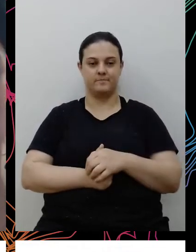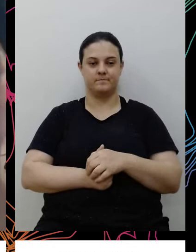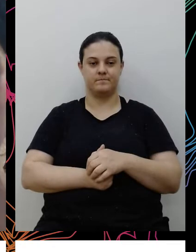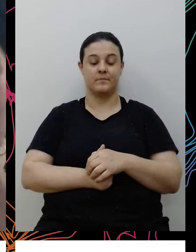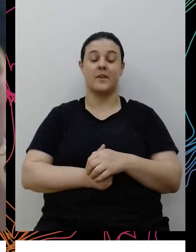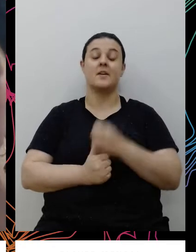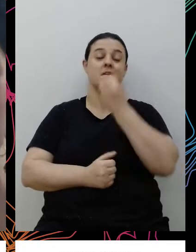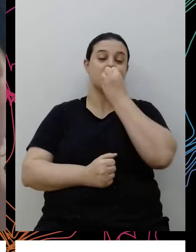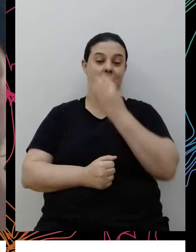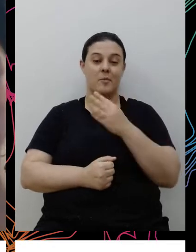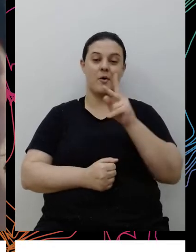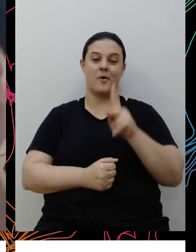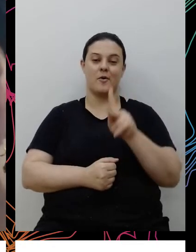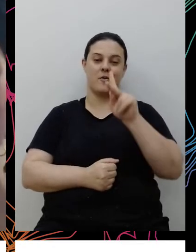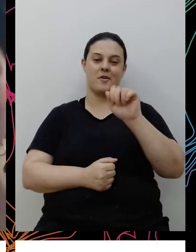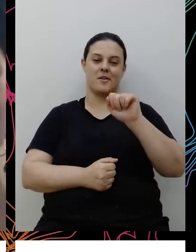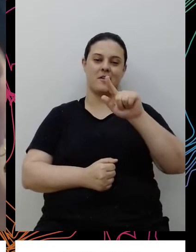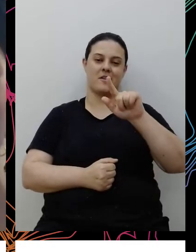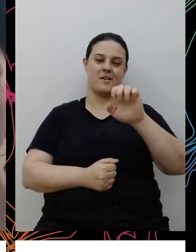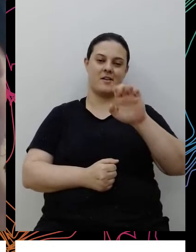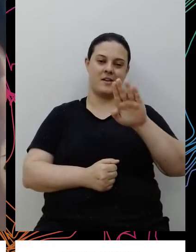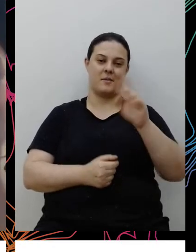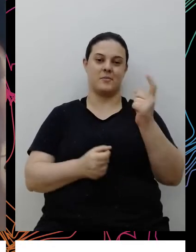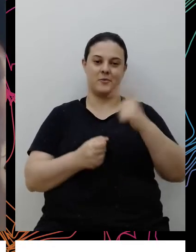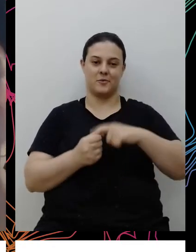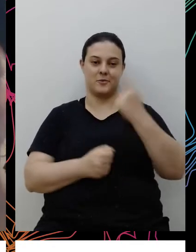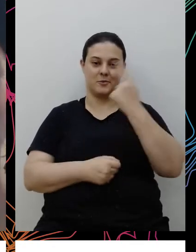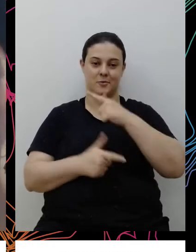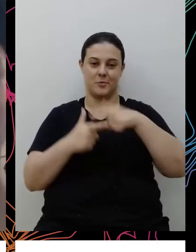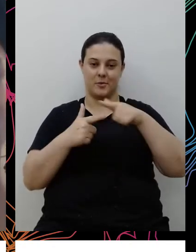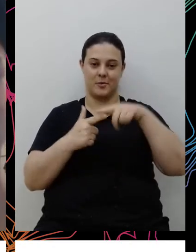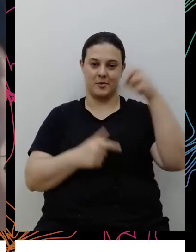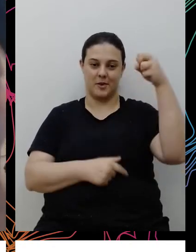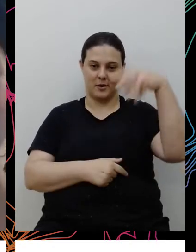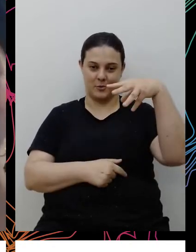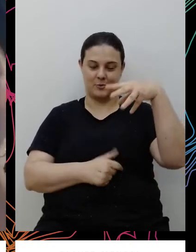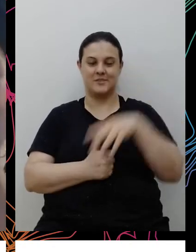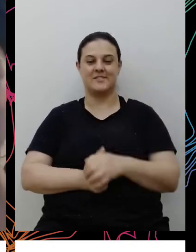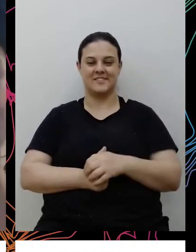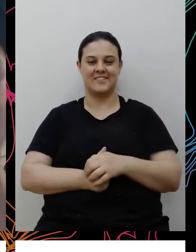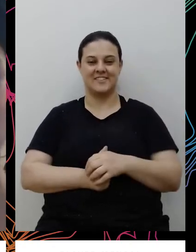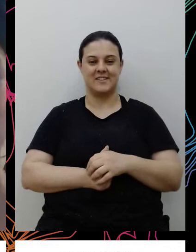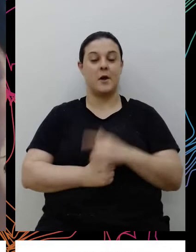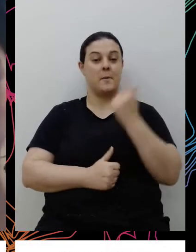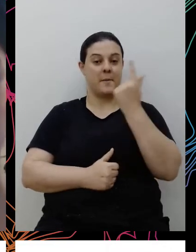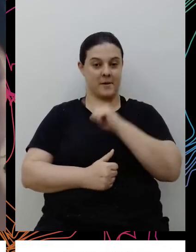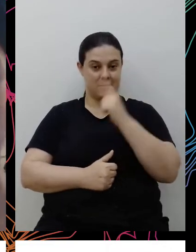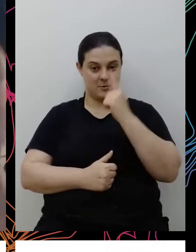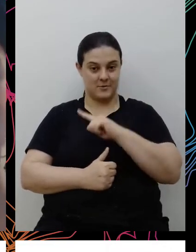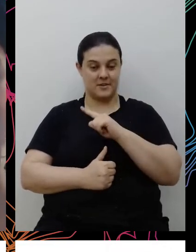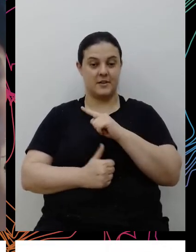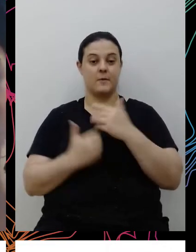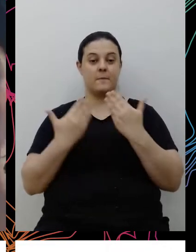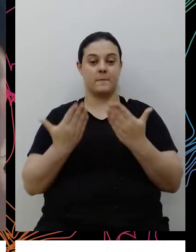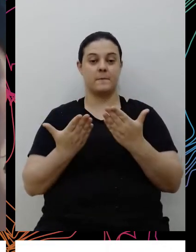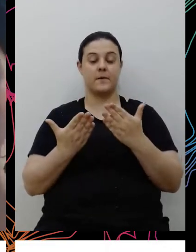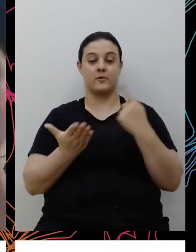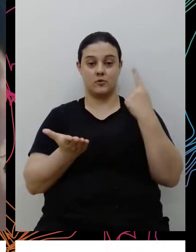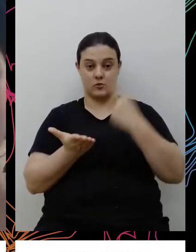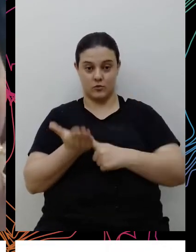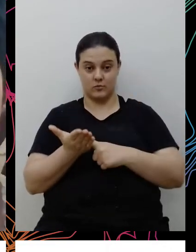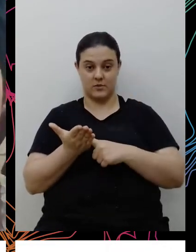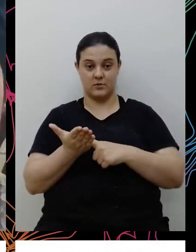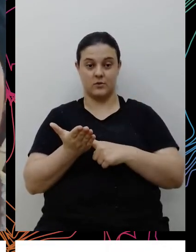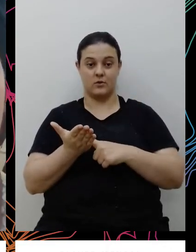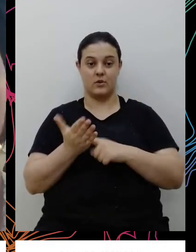Felizmente, o Caleb retornou, ele teve um problema de luz, eu acredito, mas ele voltou aqui, então a gente tinha combinado de fazer rodadas, eu